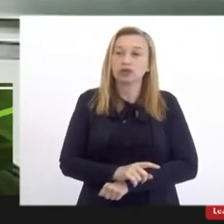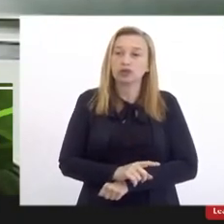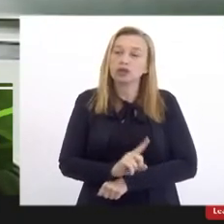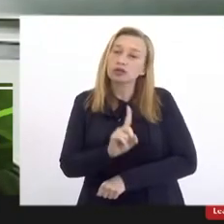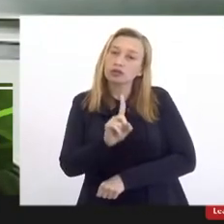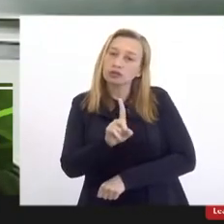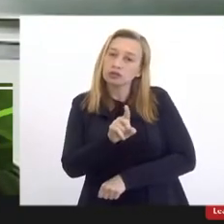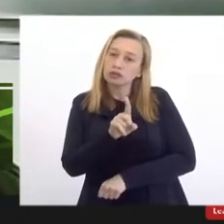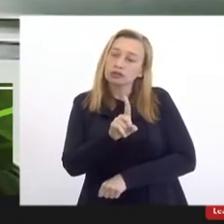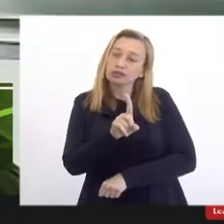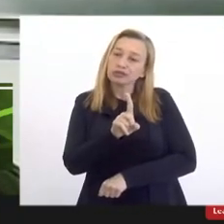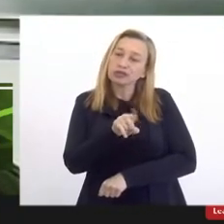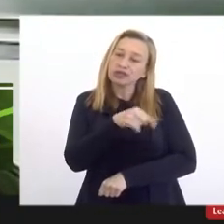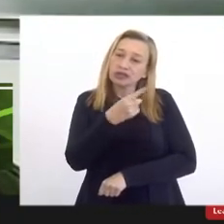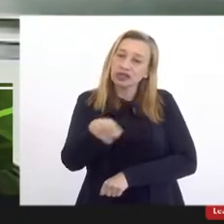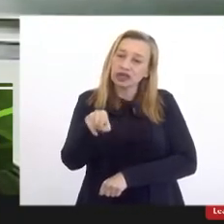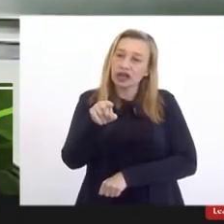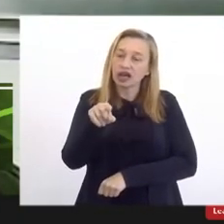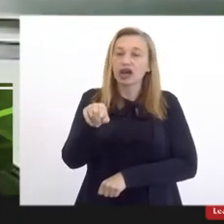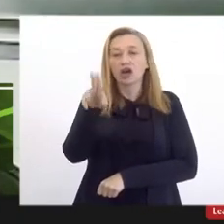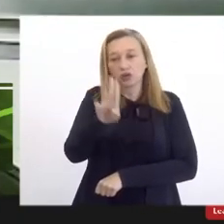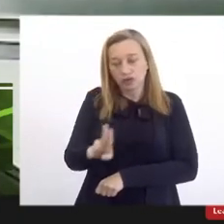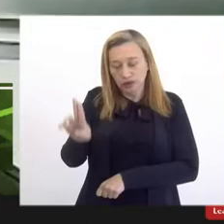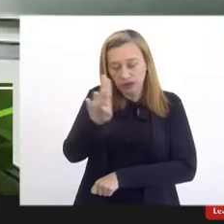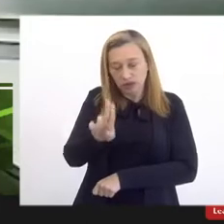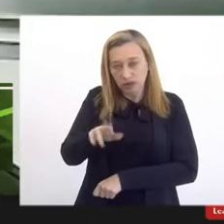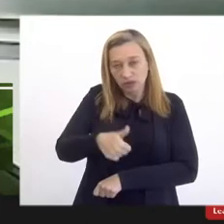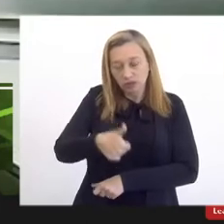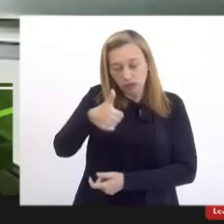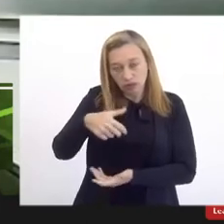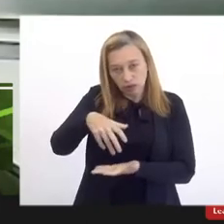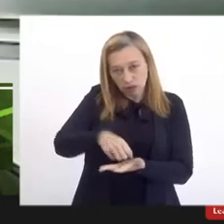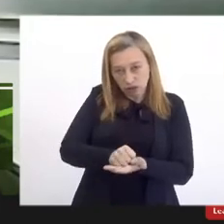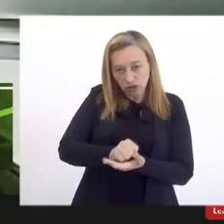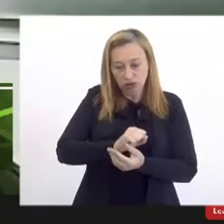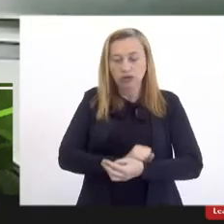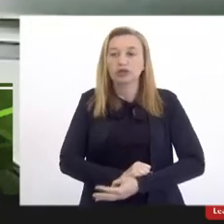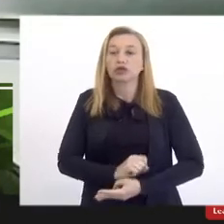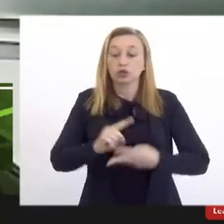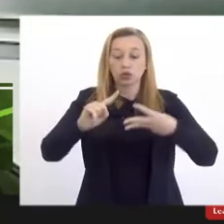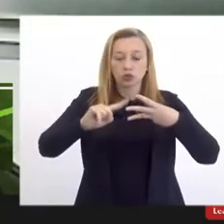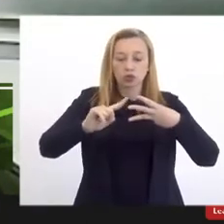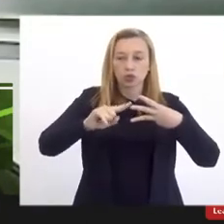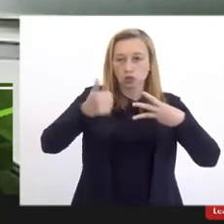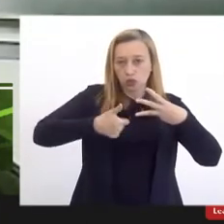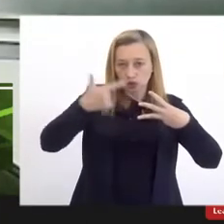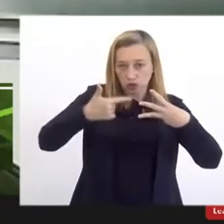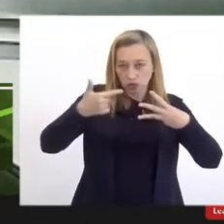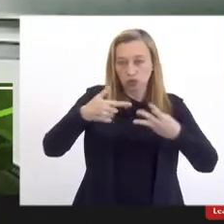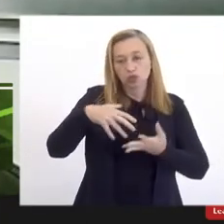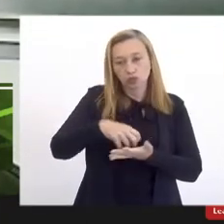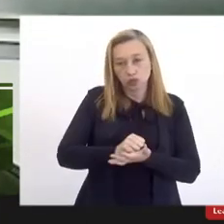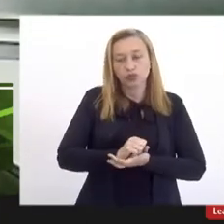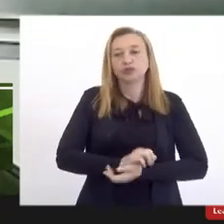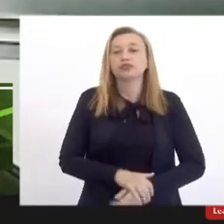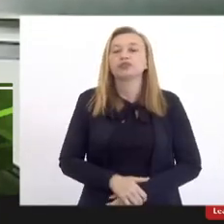universidade. Então, o primeiro registro. O segundo registro é que